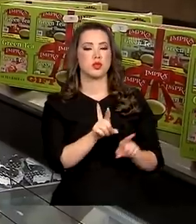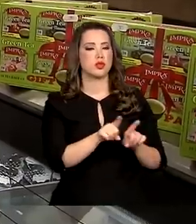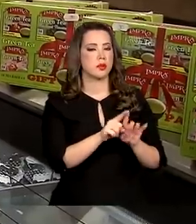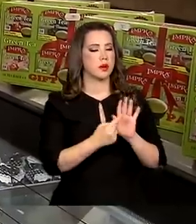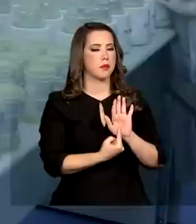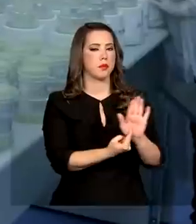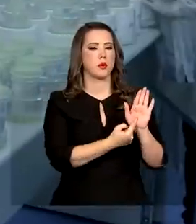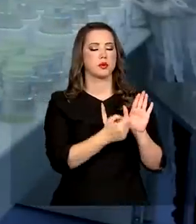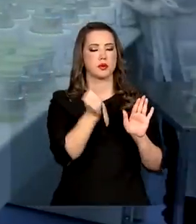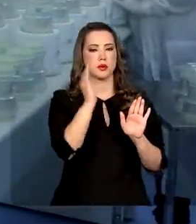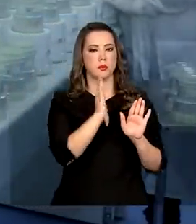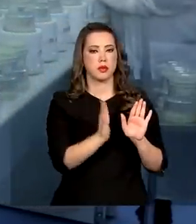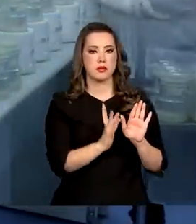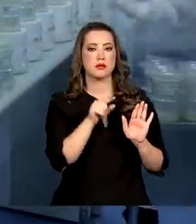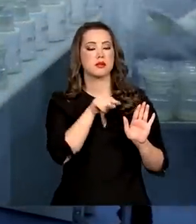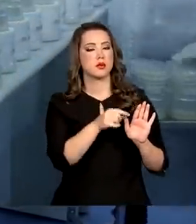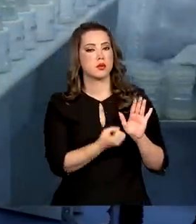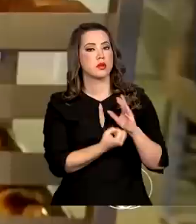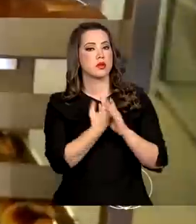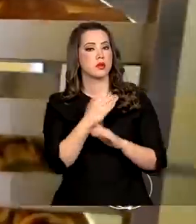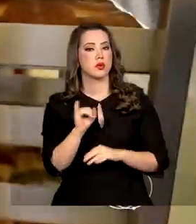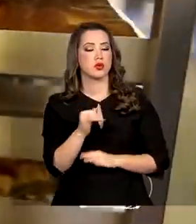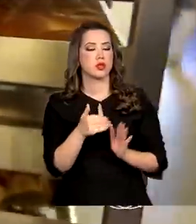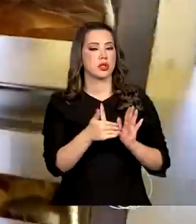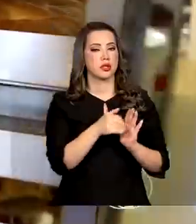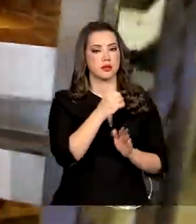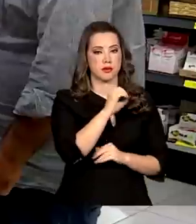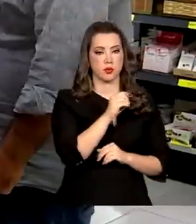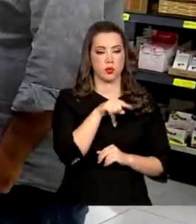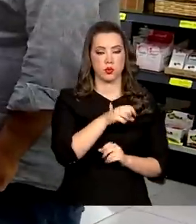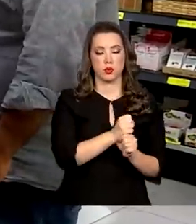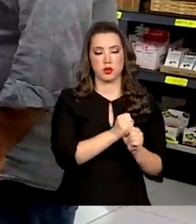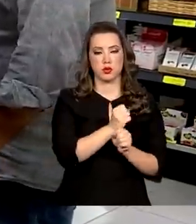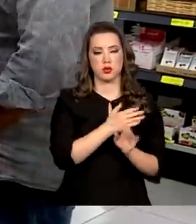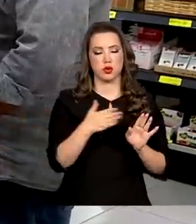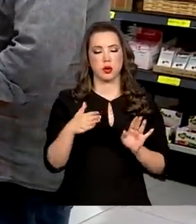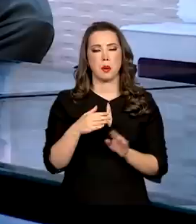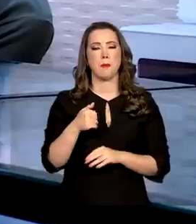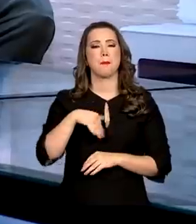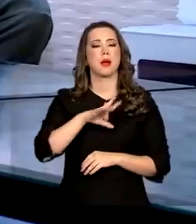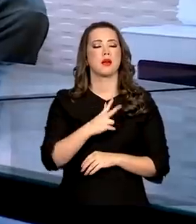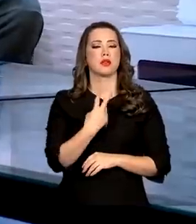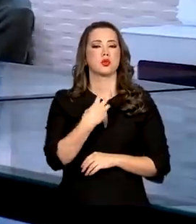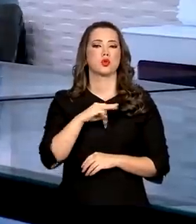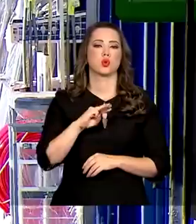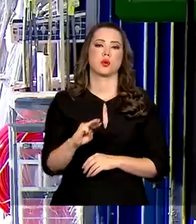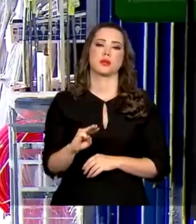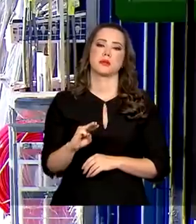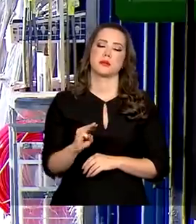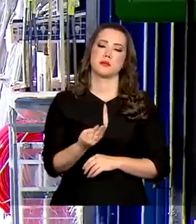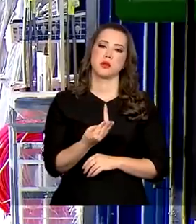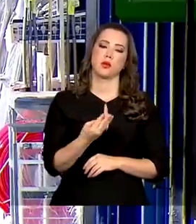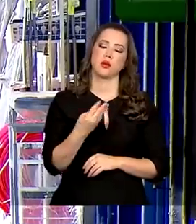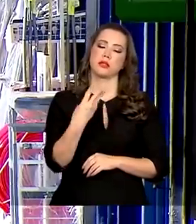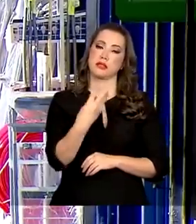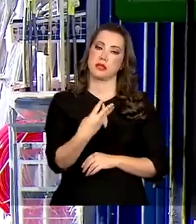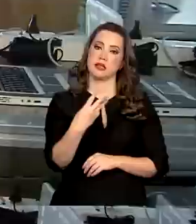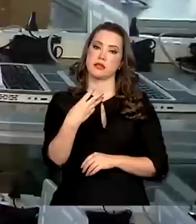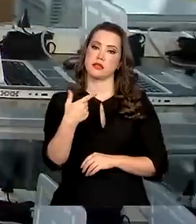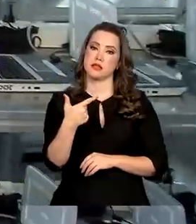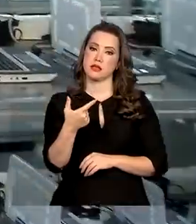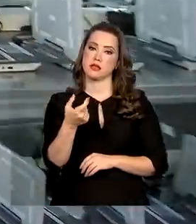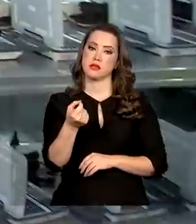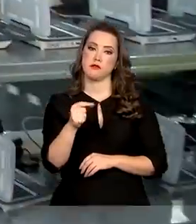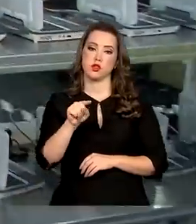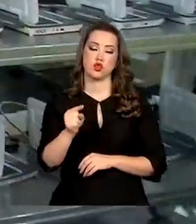mostra que o país criou de janeiro a outubro deste ano, mais de 2 milhões e 320 mil empregos com